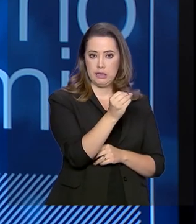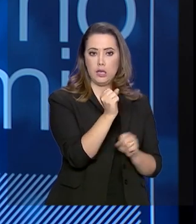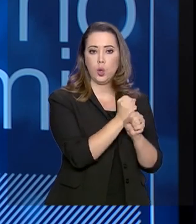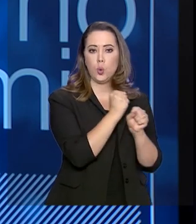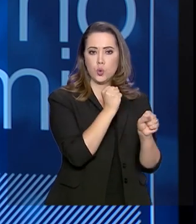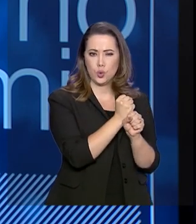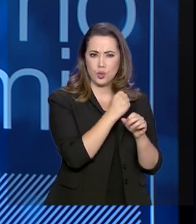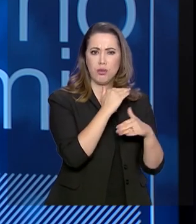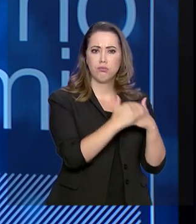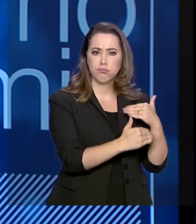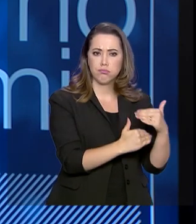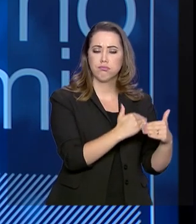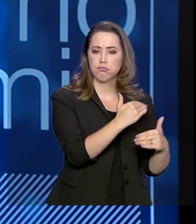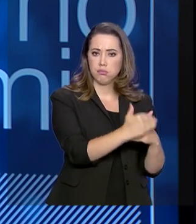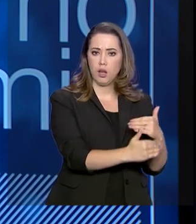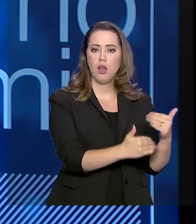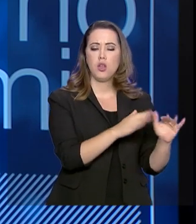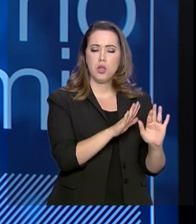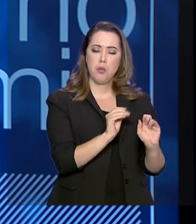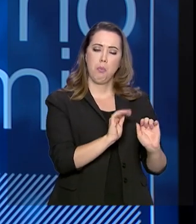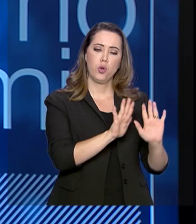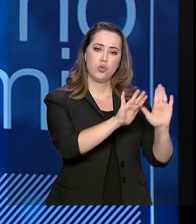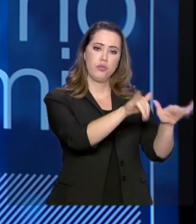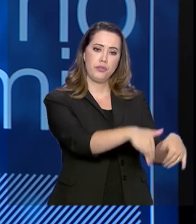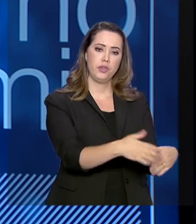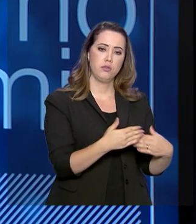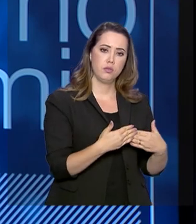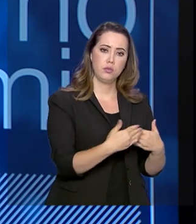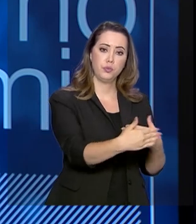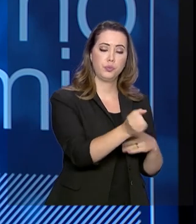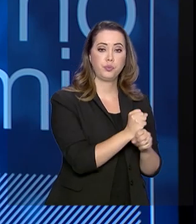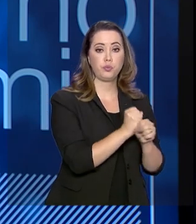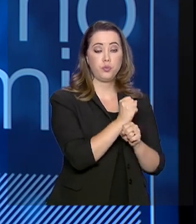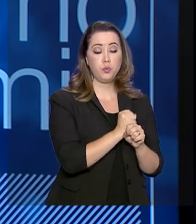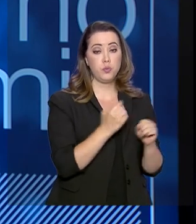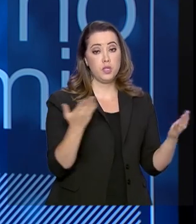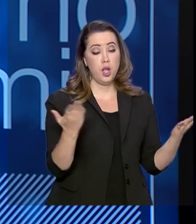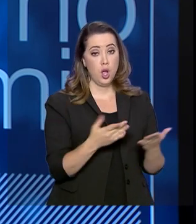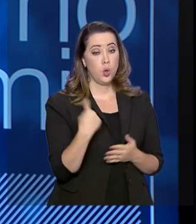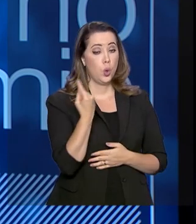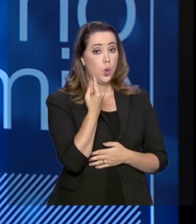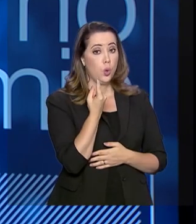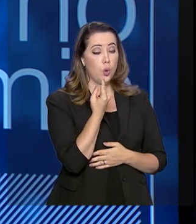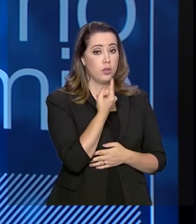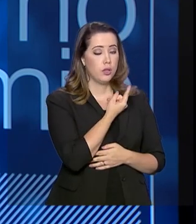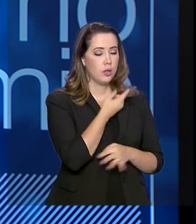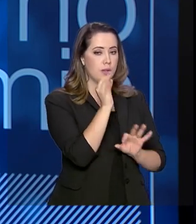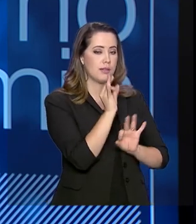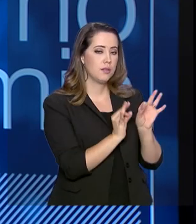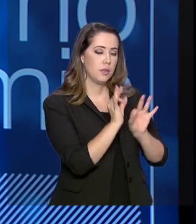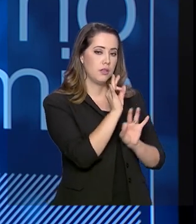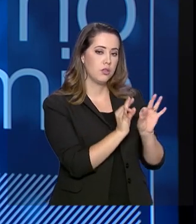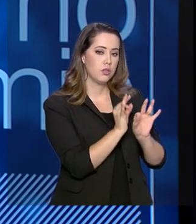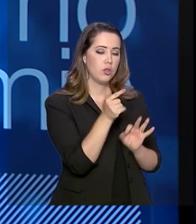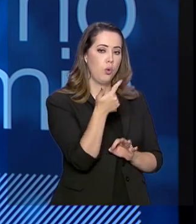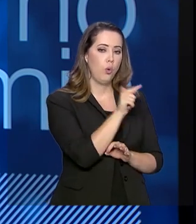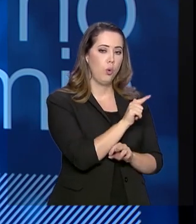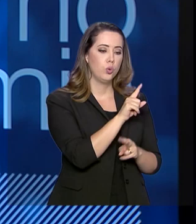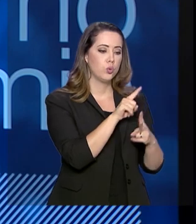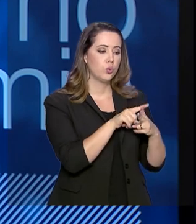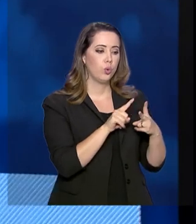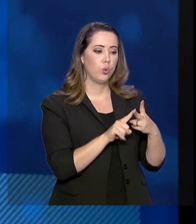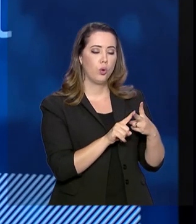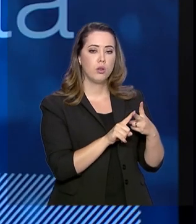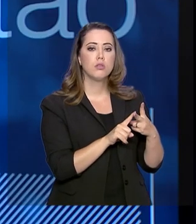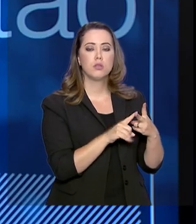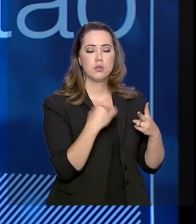de desenvolvimento e que poderão ser concluídos nos próximos anos. Agora, nós estamos concatenando outros dois elementos